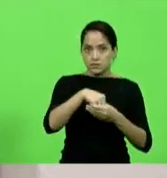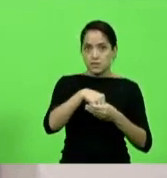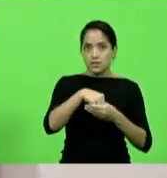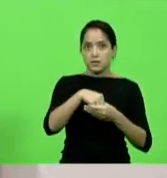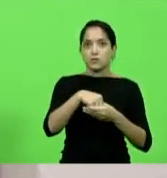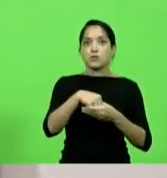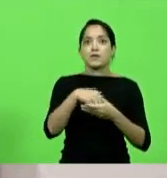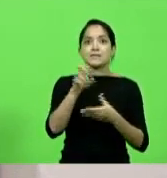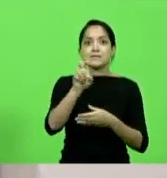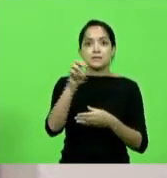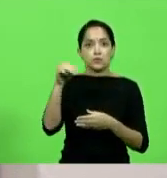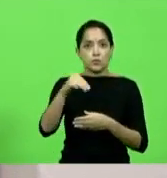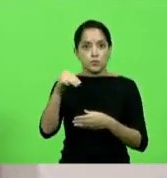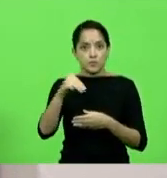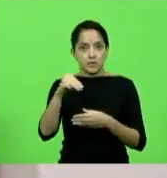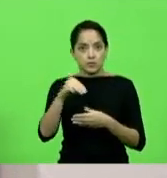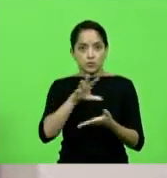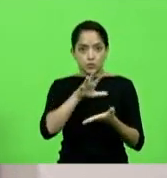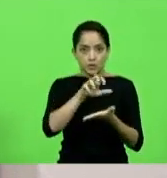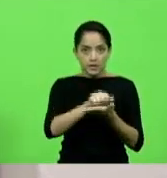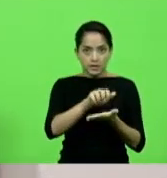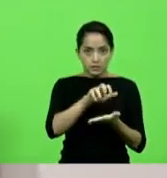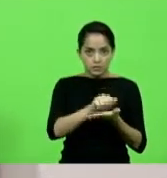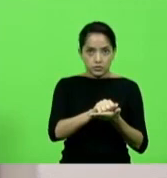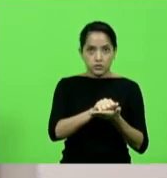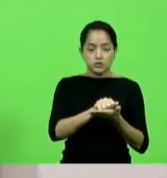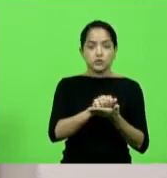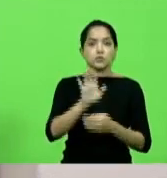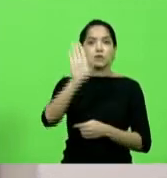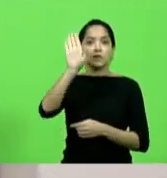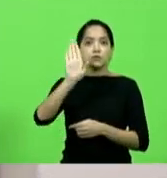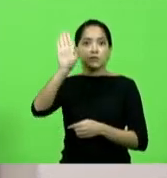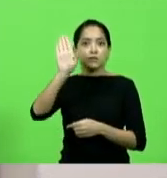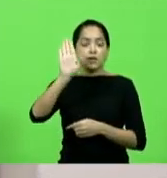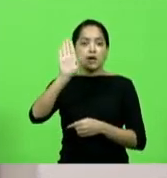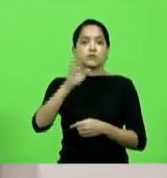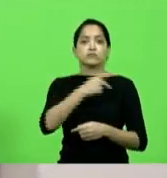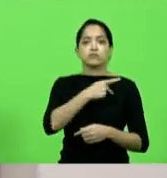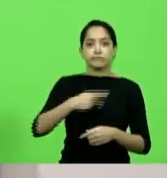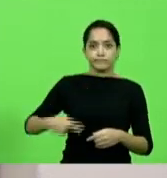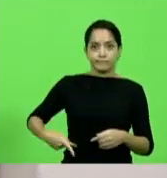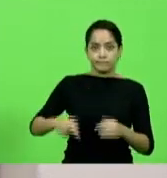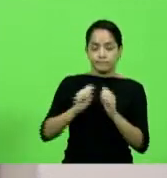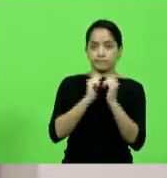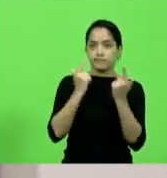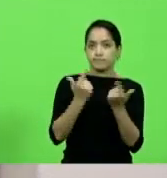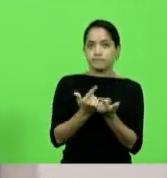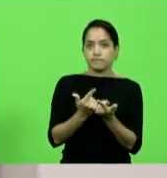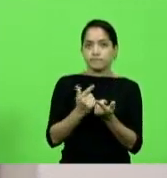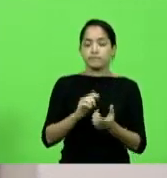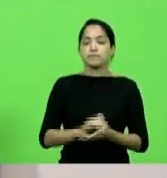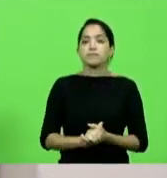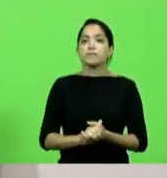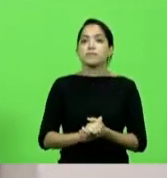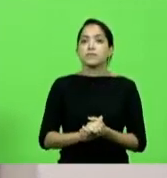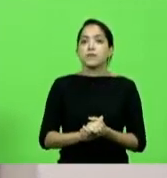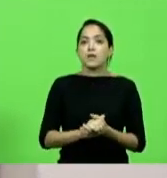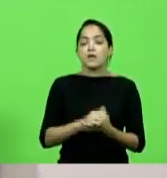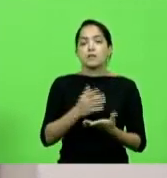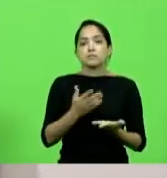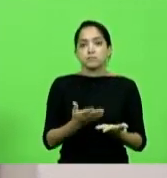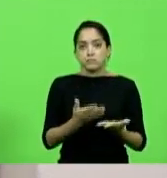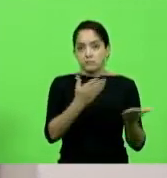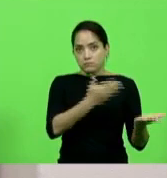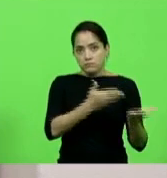cinco minutos para o registro de candidatos ao cargo de presidente da Assembleia Legislativa. Ato contínuo, o senhor presidente